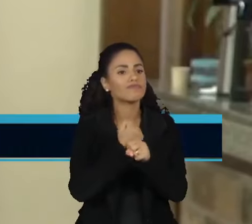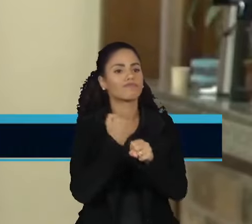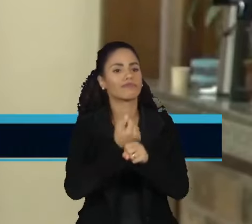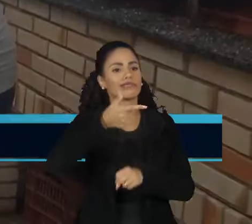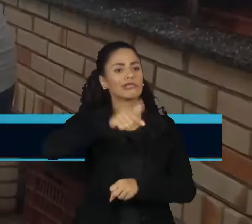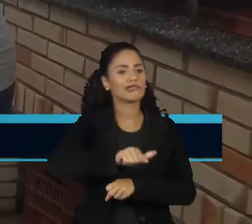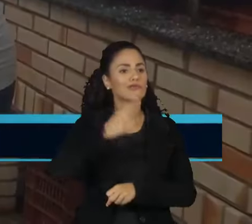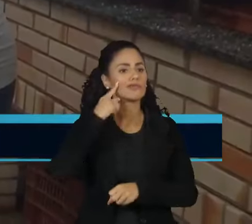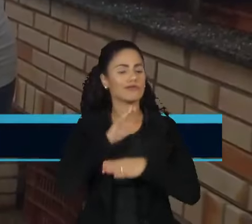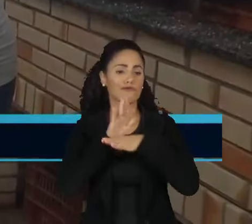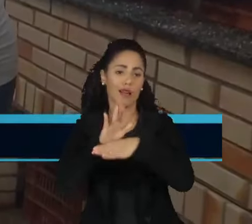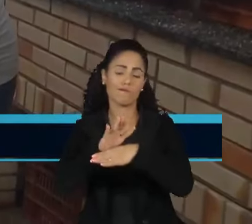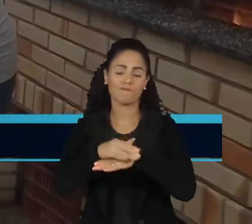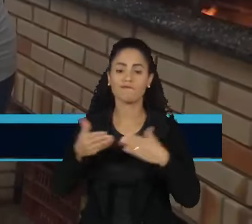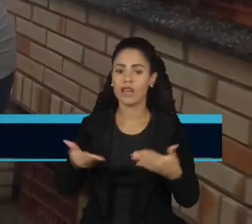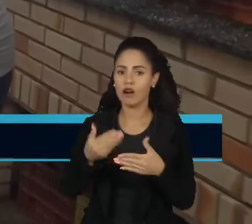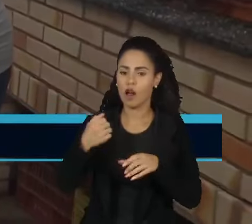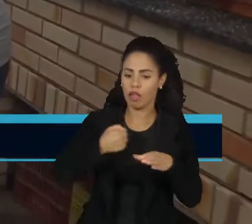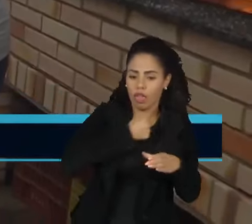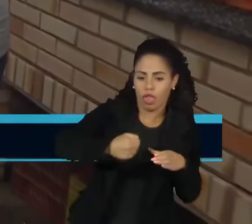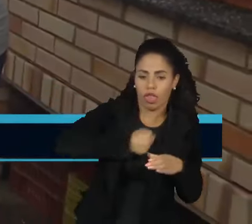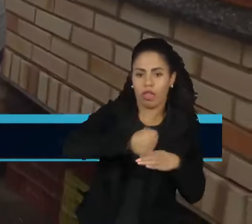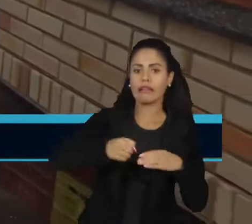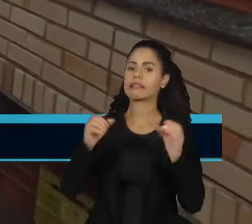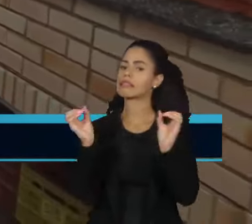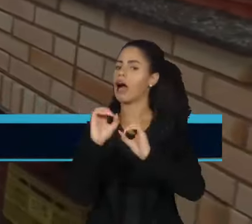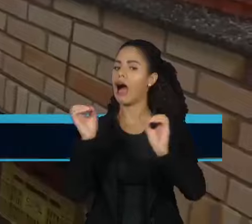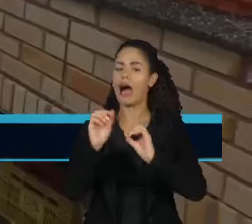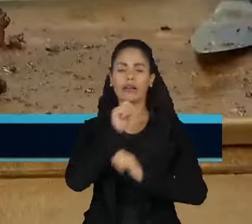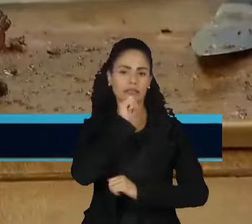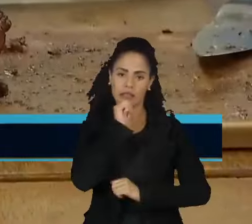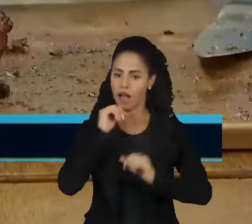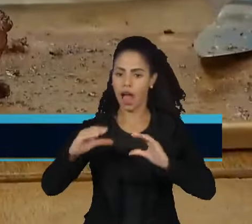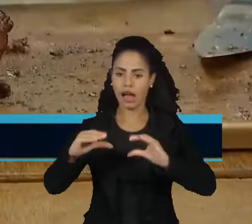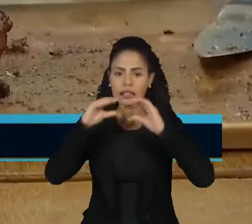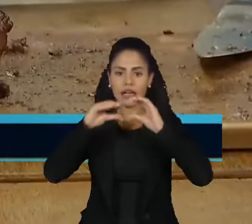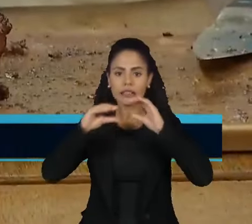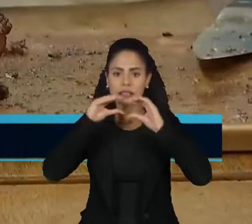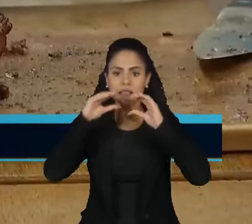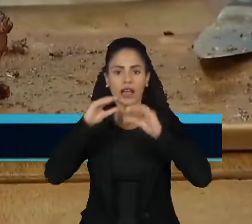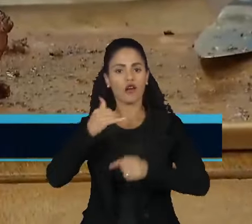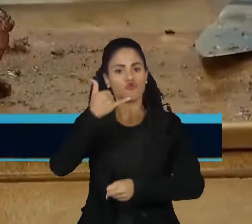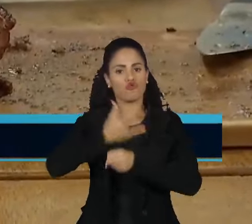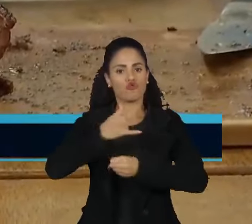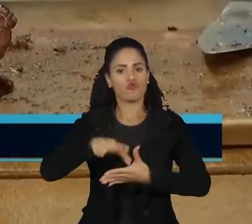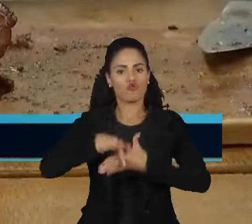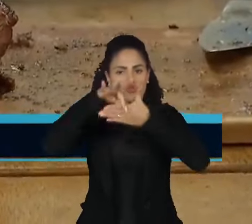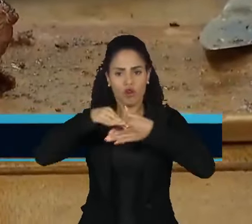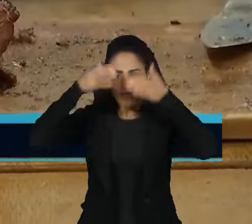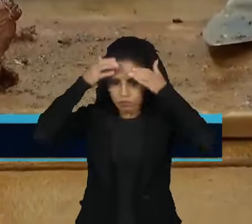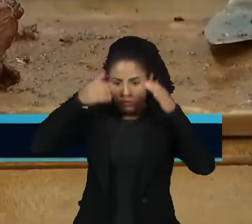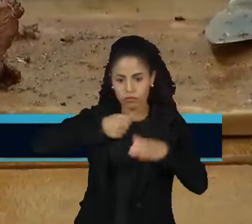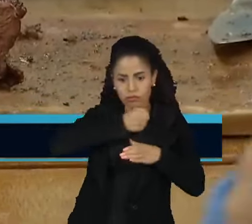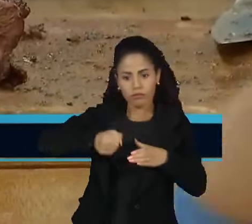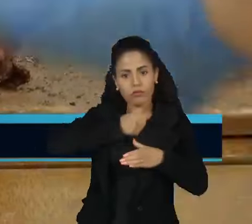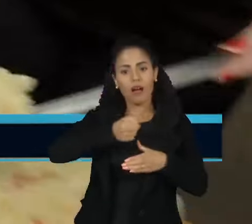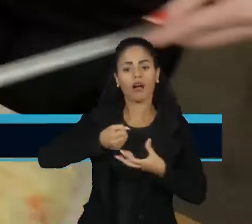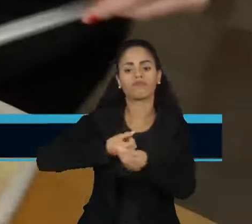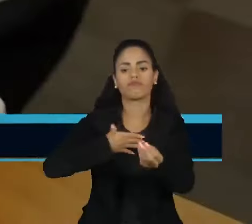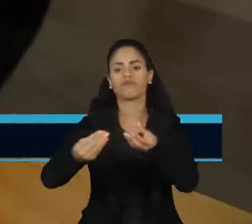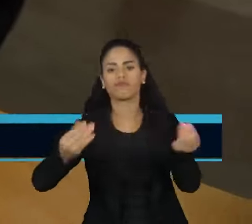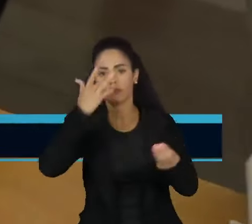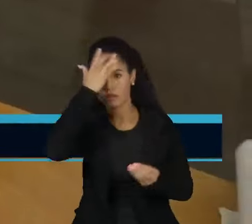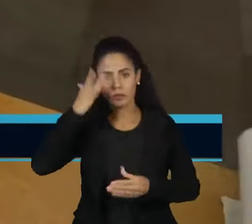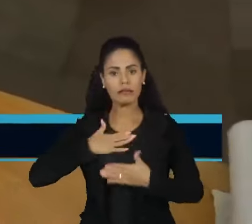ajudar essa galera. Sem poder cozinhar para manter a hamburgueria de pé, o chefe assumiu o compromisso de alimentar por prazer